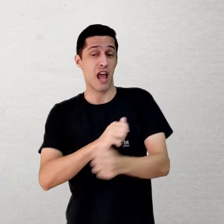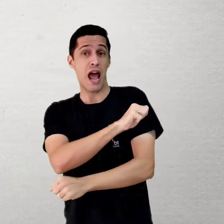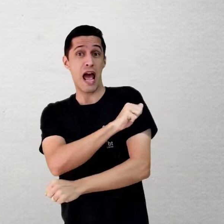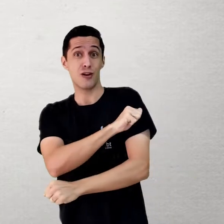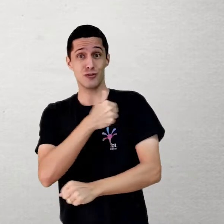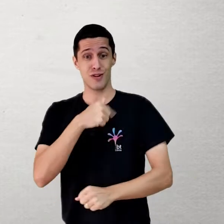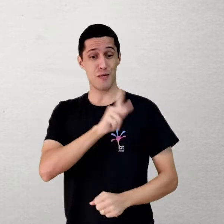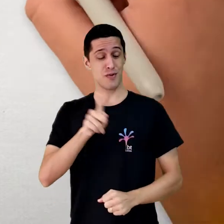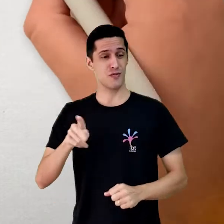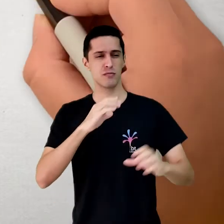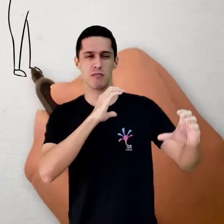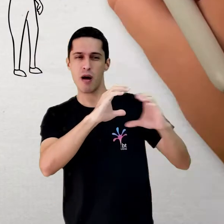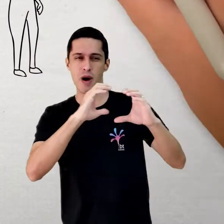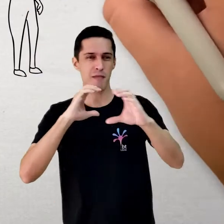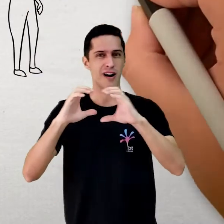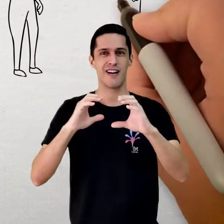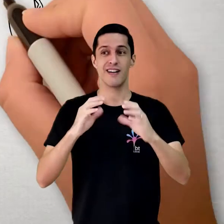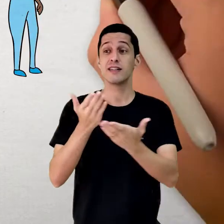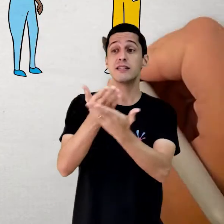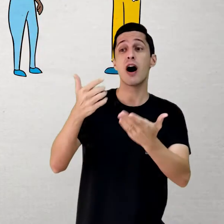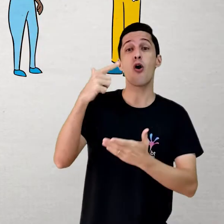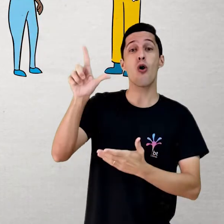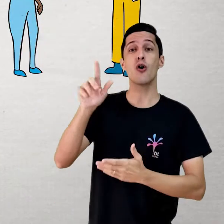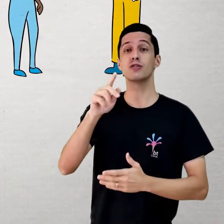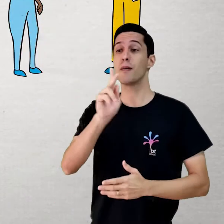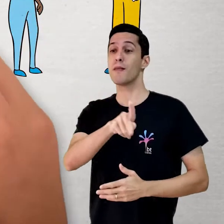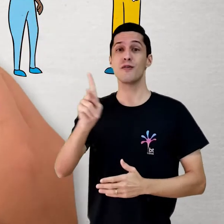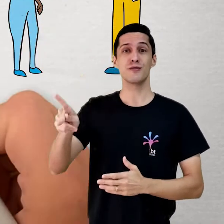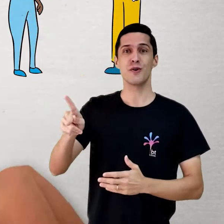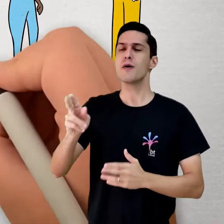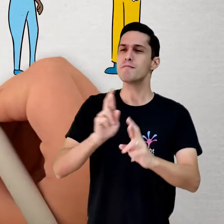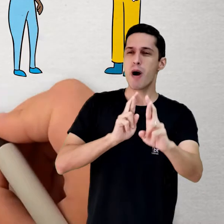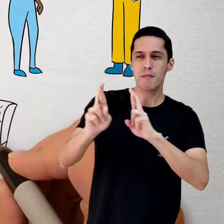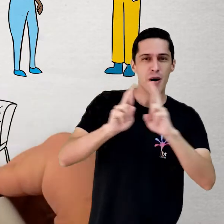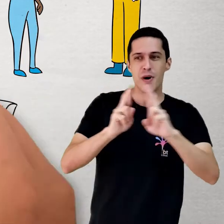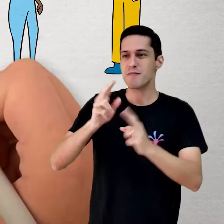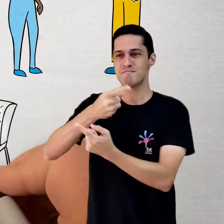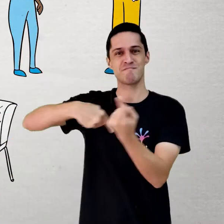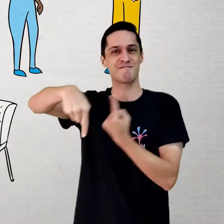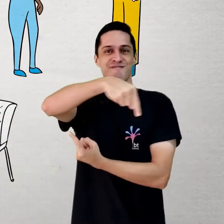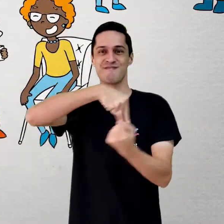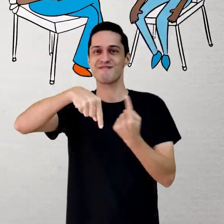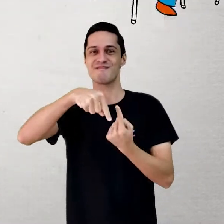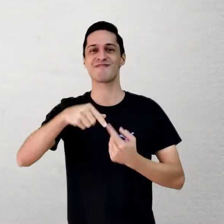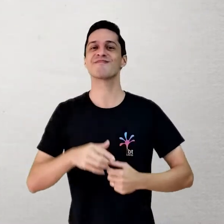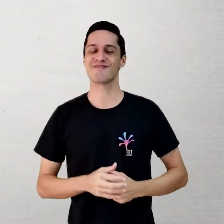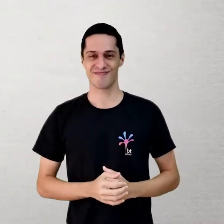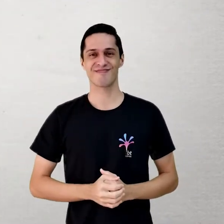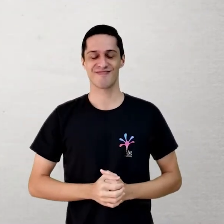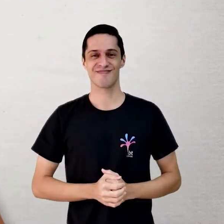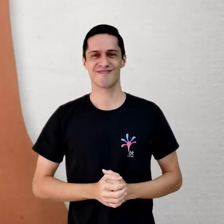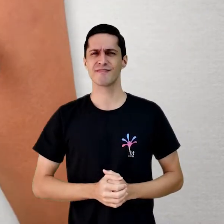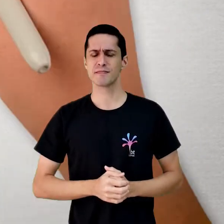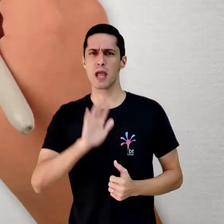aprendizagem e o relacionamento interpessoal construído dentro da escola. Já quando falamos de fatores pessoais,